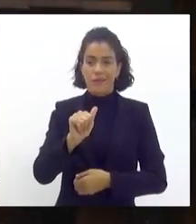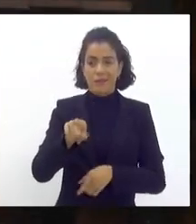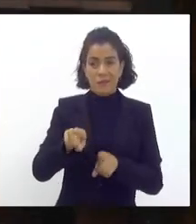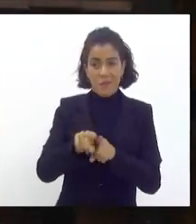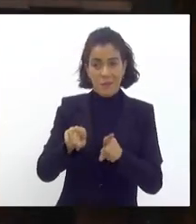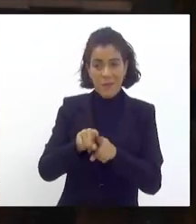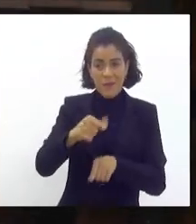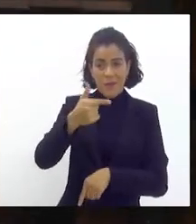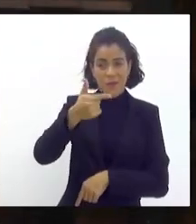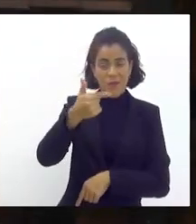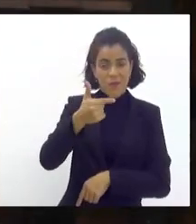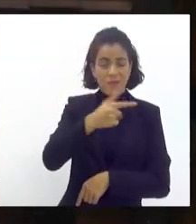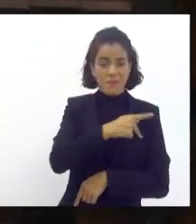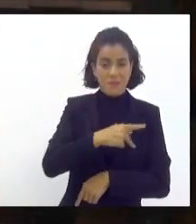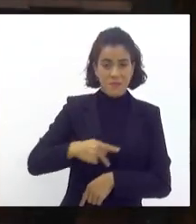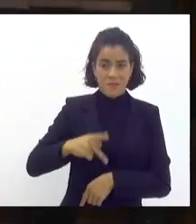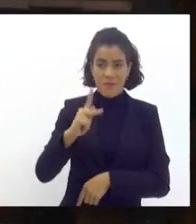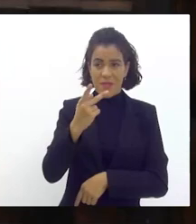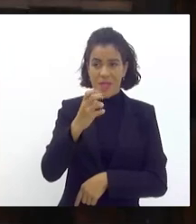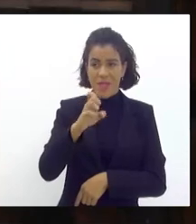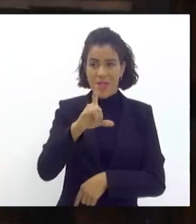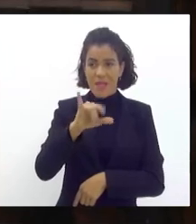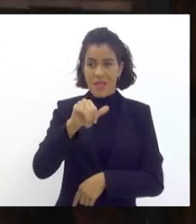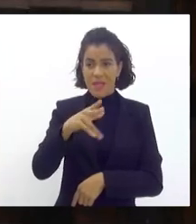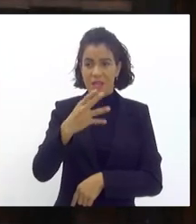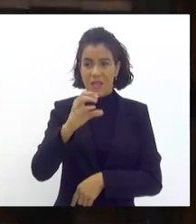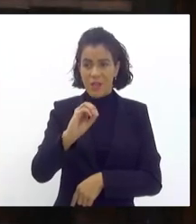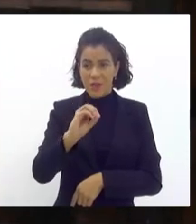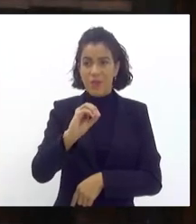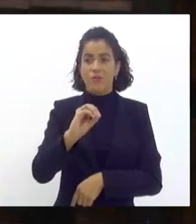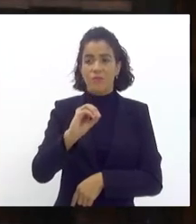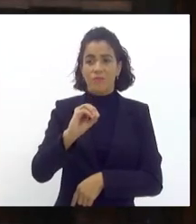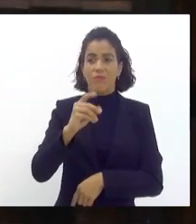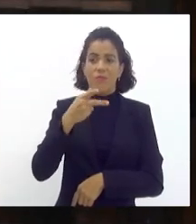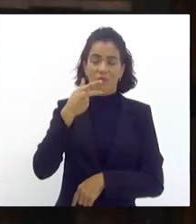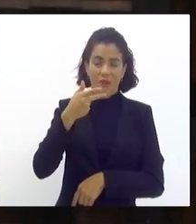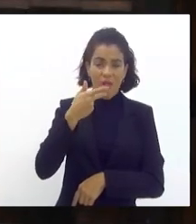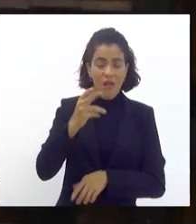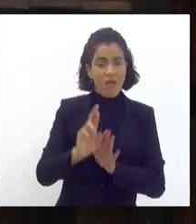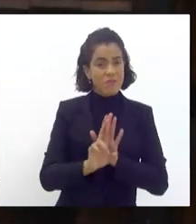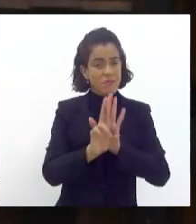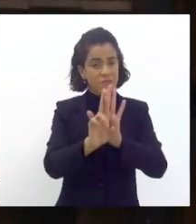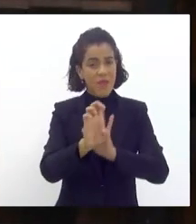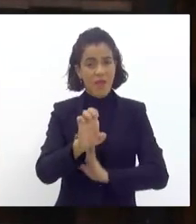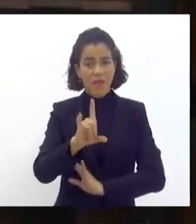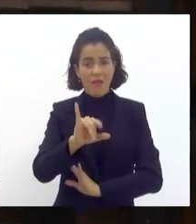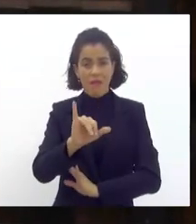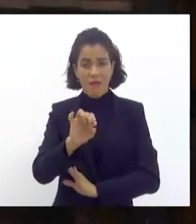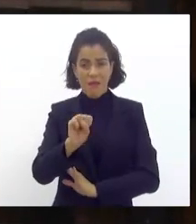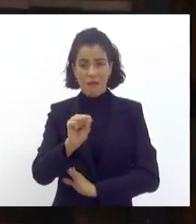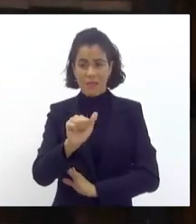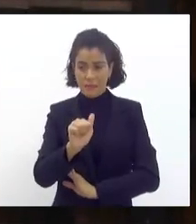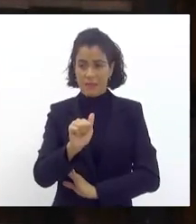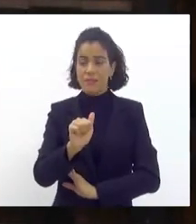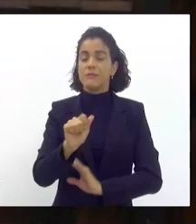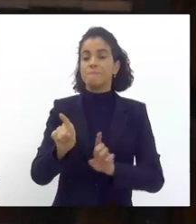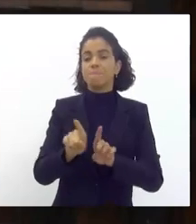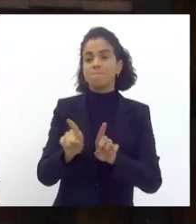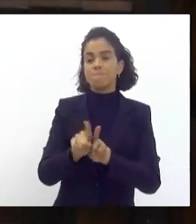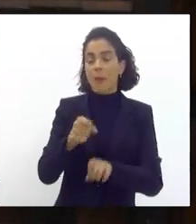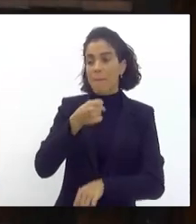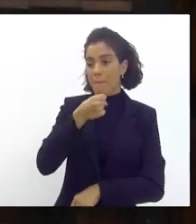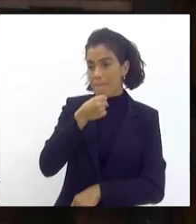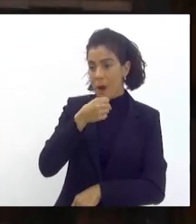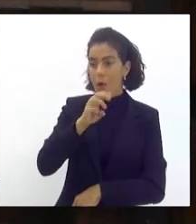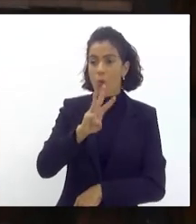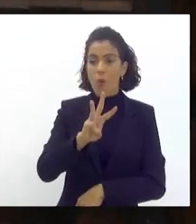vice-presidente Elinho está o Gabriel Davi também falar em nome da Liesa depois passar para o